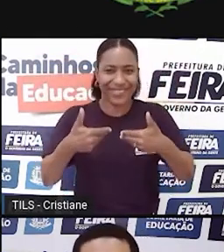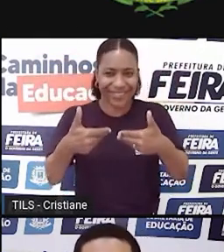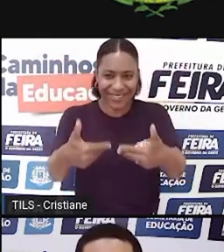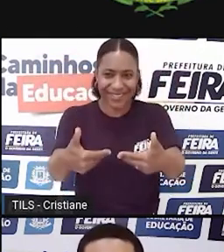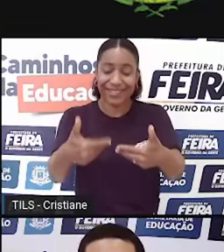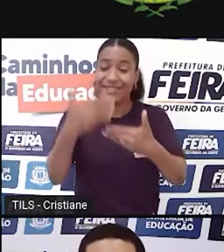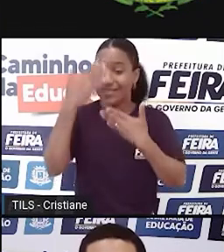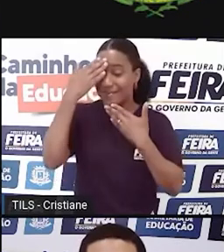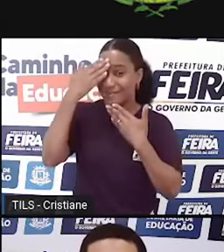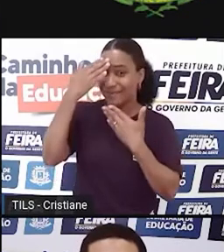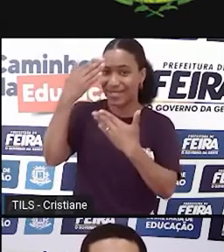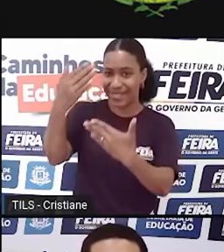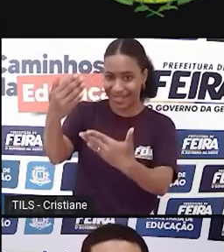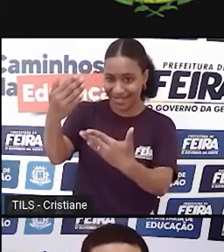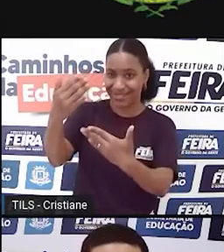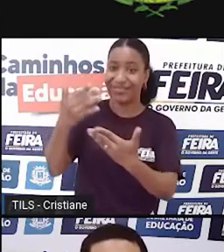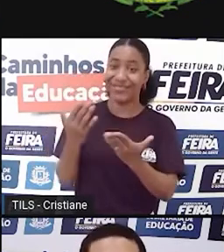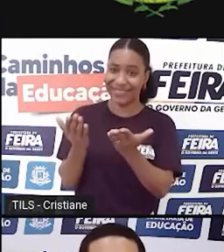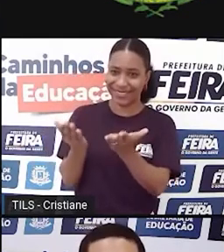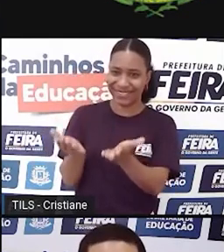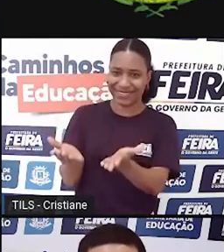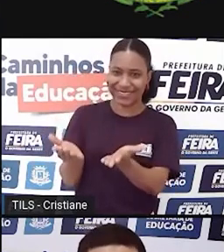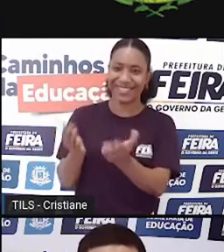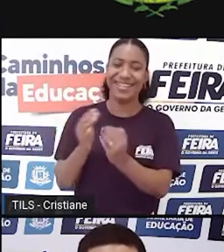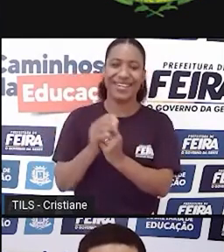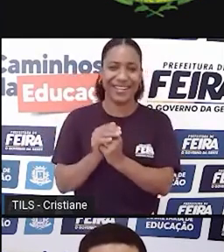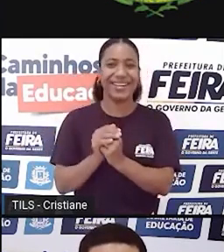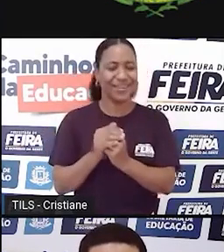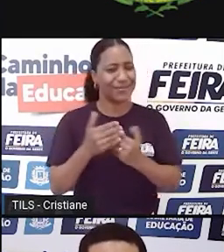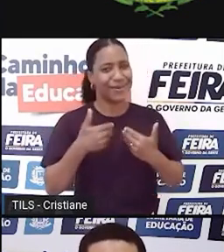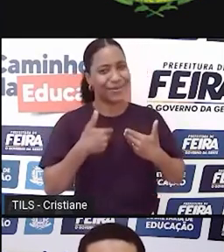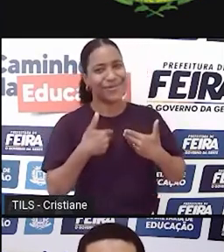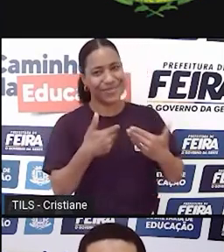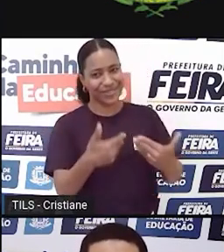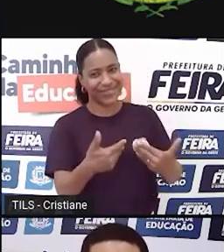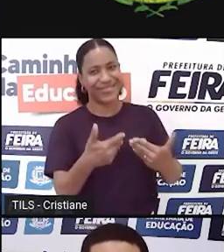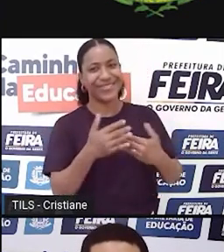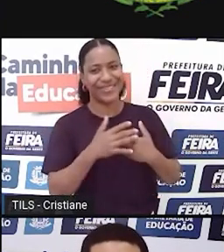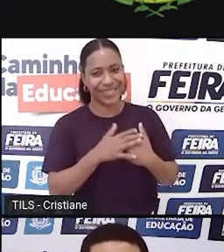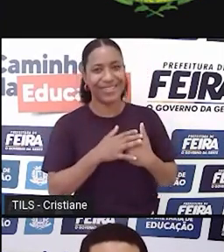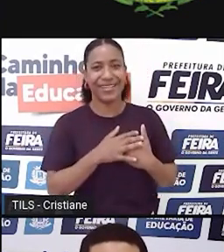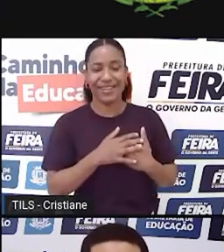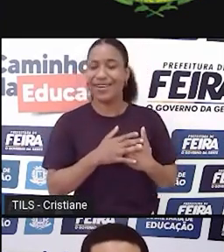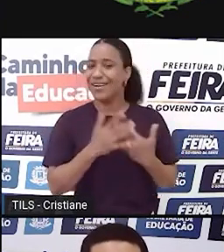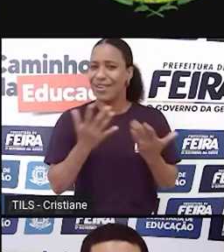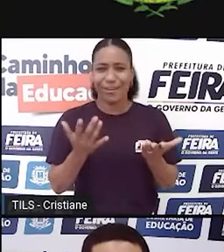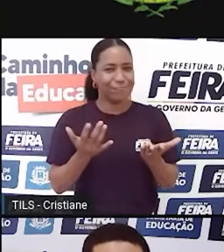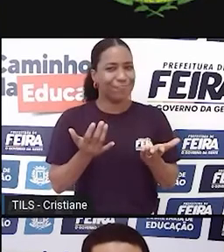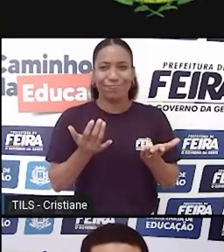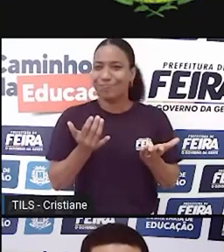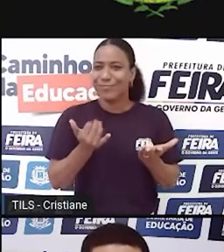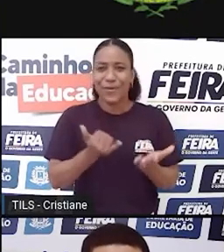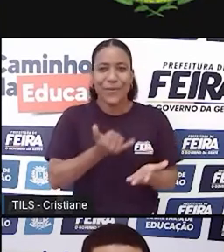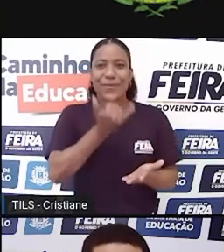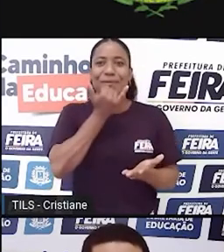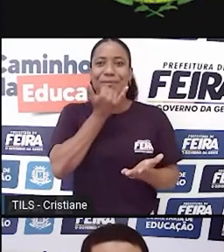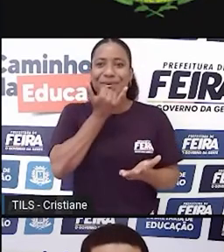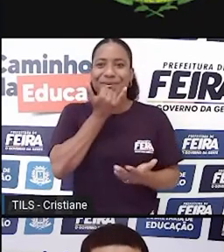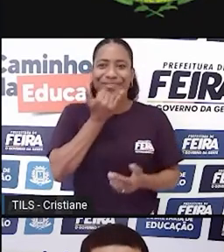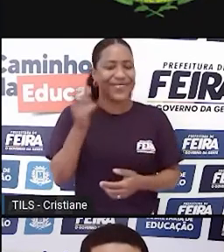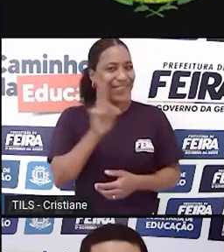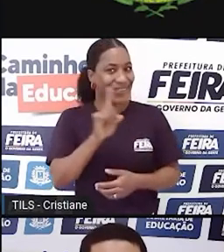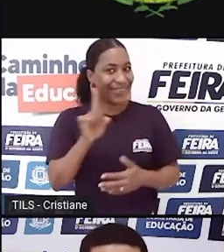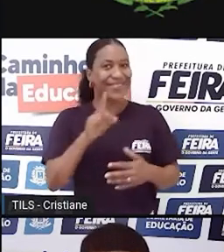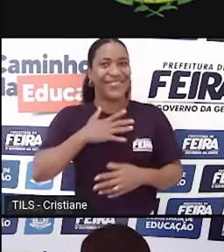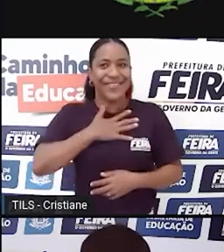primeiro lugar, Felipe, pelo convite. Não tinha como negar, né? Para falar sobre poesia, um tema tão importante na nossa